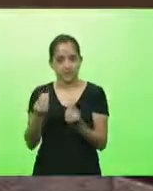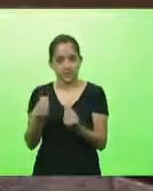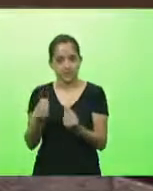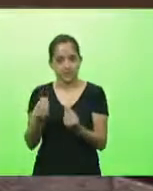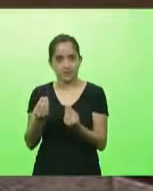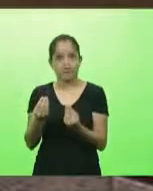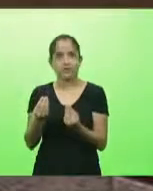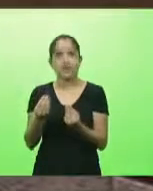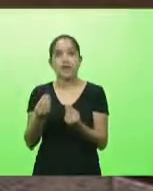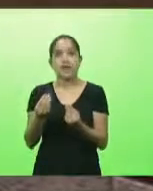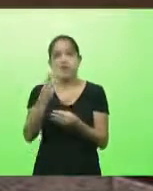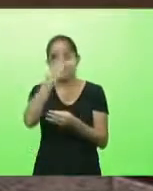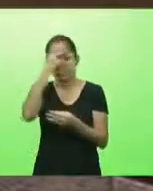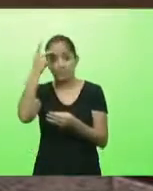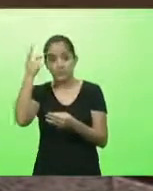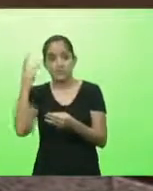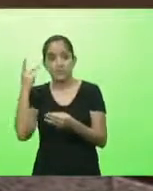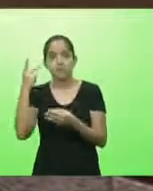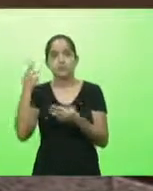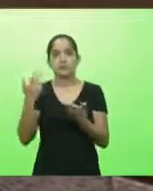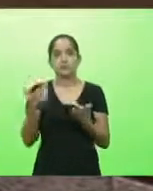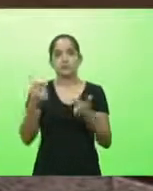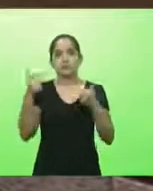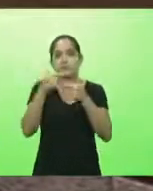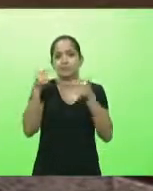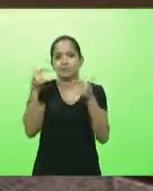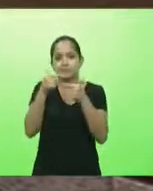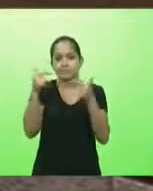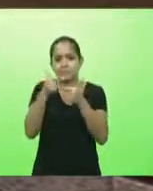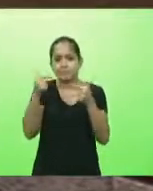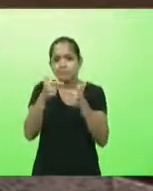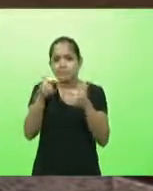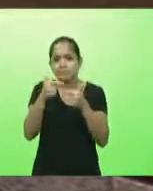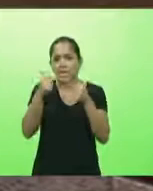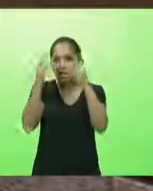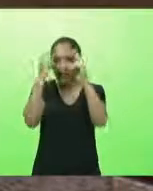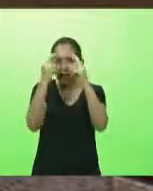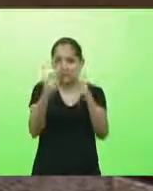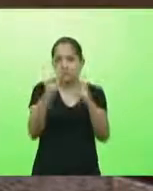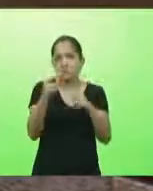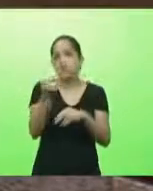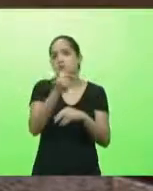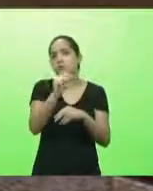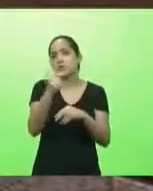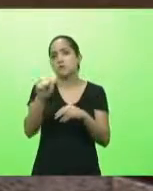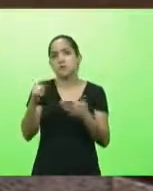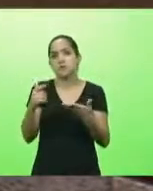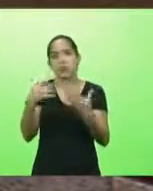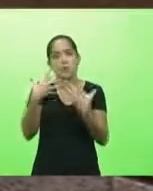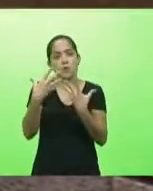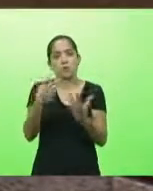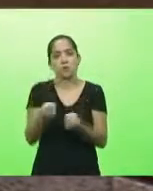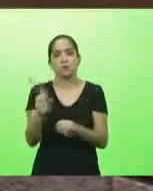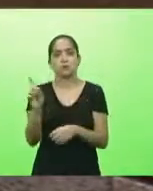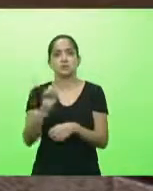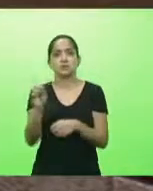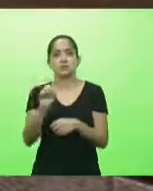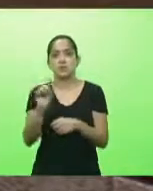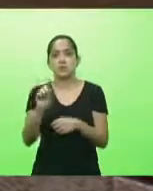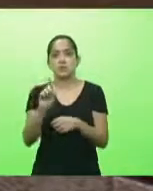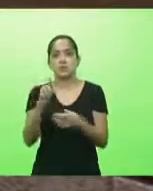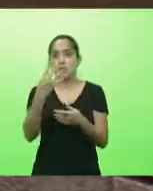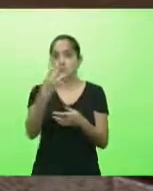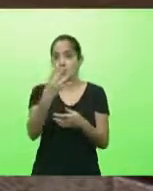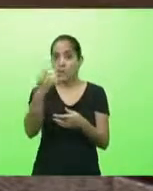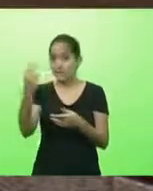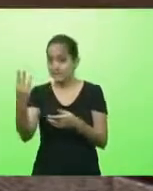tem deixado as pessoas de tal forma isso é um desrespeito eu não aceito uma instituição que tem 43